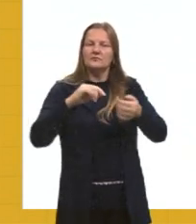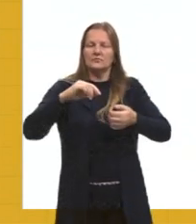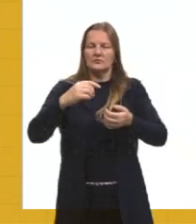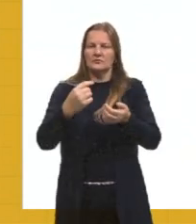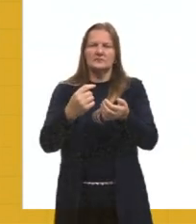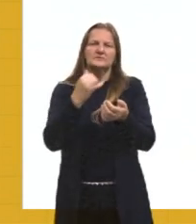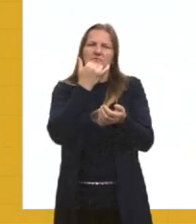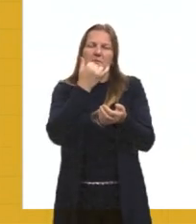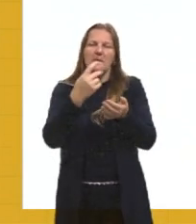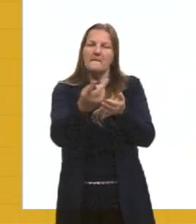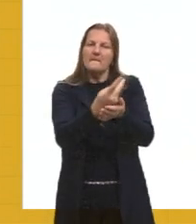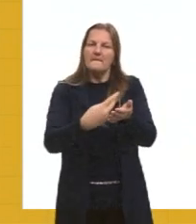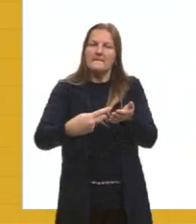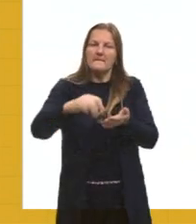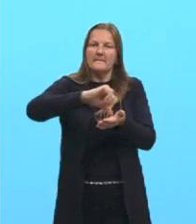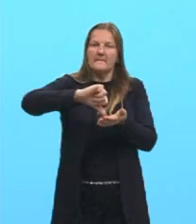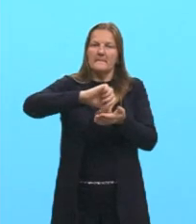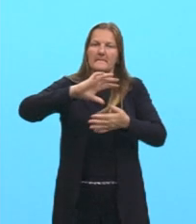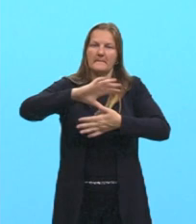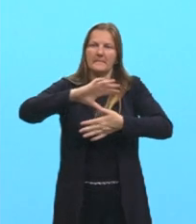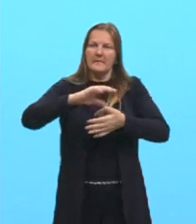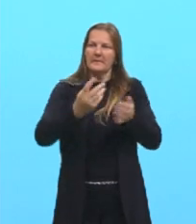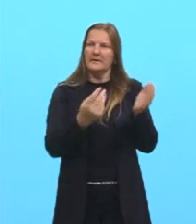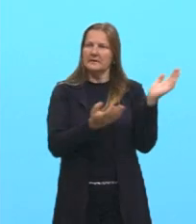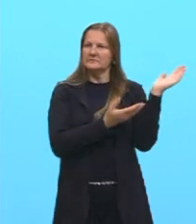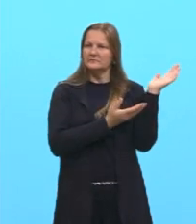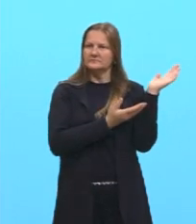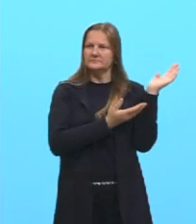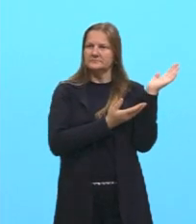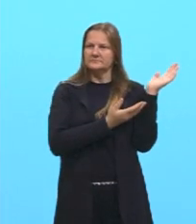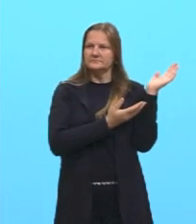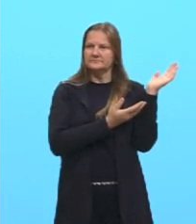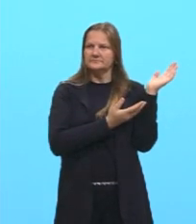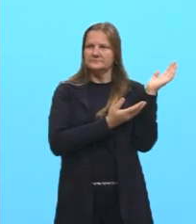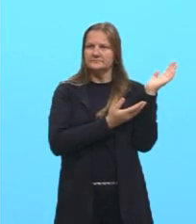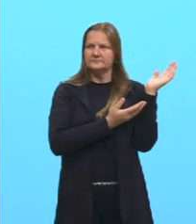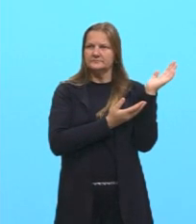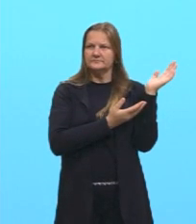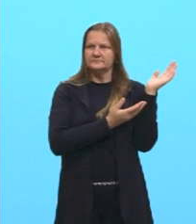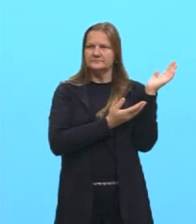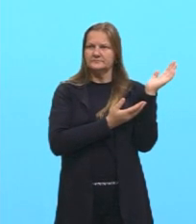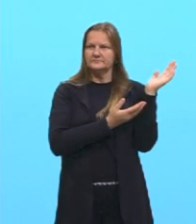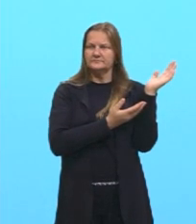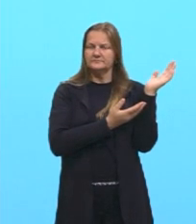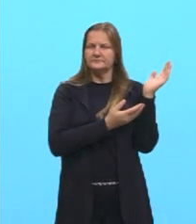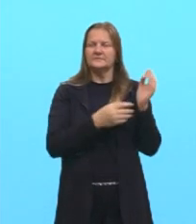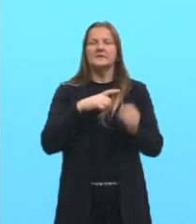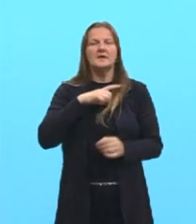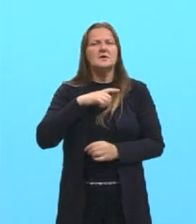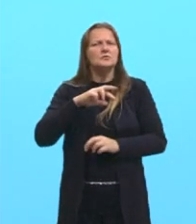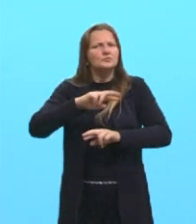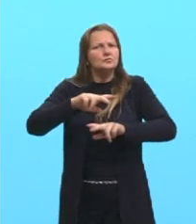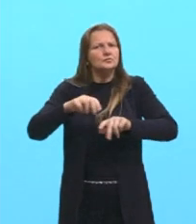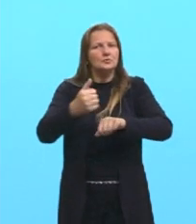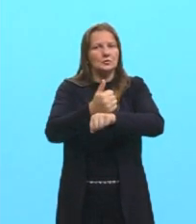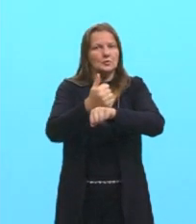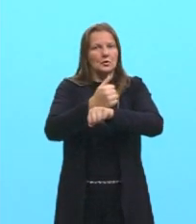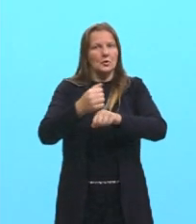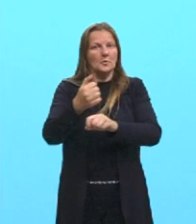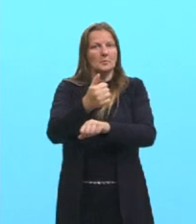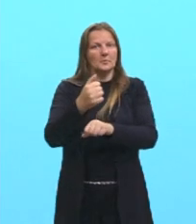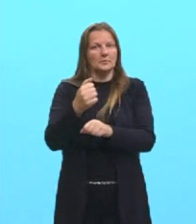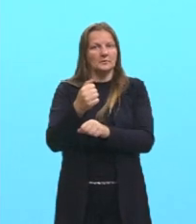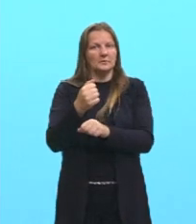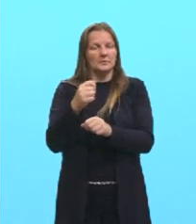Umas grandes planícies, grandes planaltos. Os posteriores a ele, os outros professores, né? Os outros geógrafos que